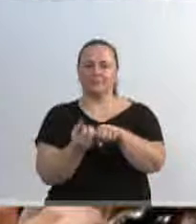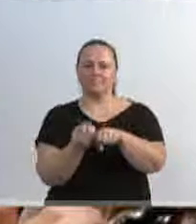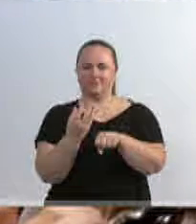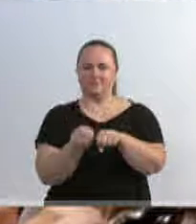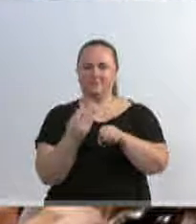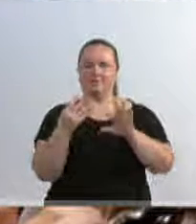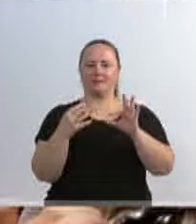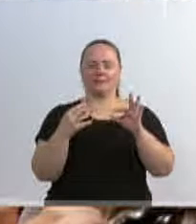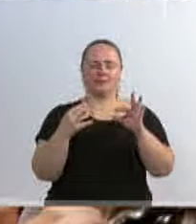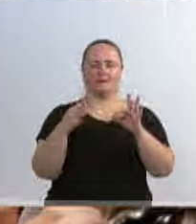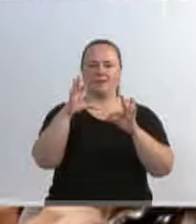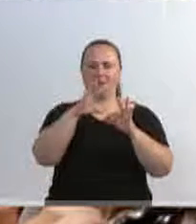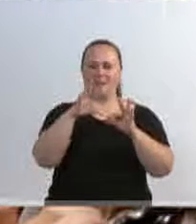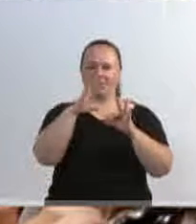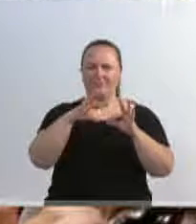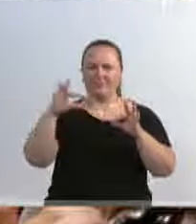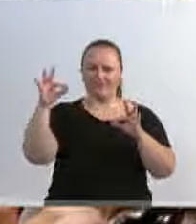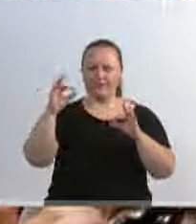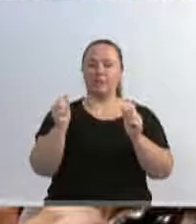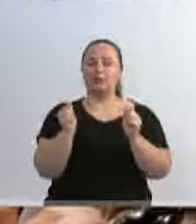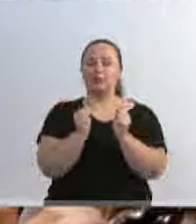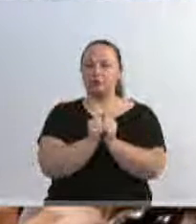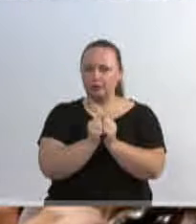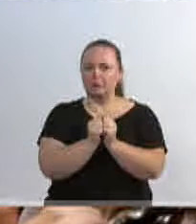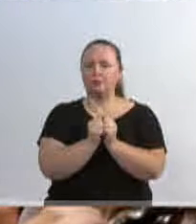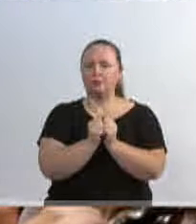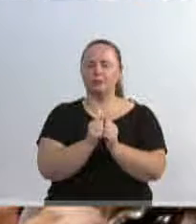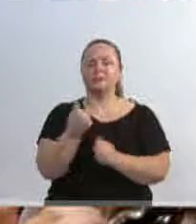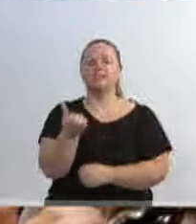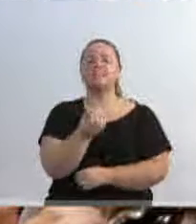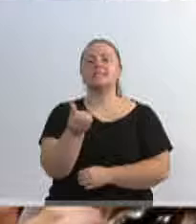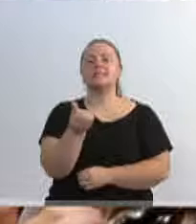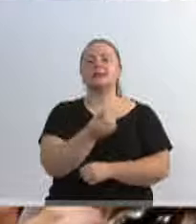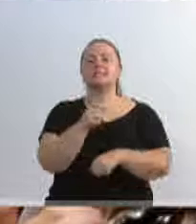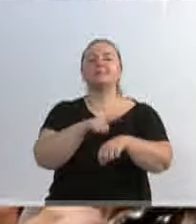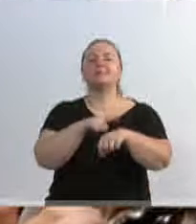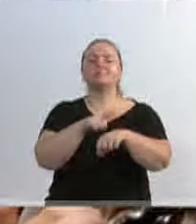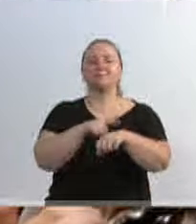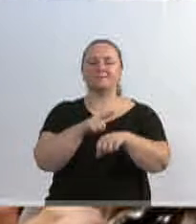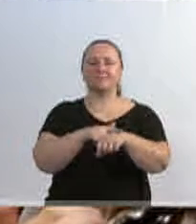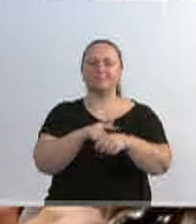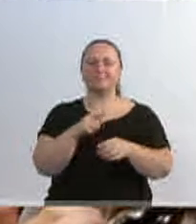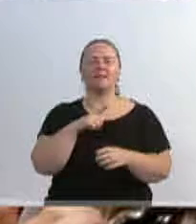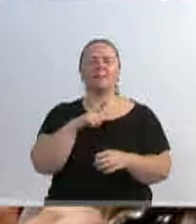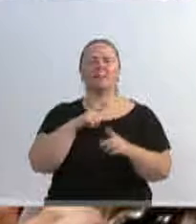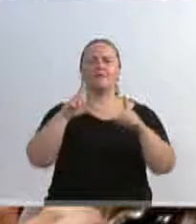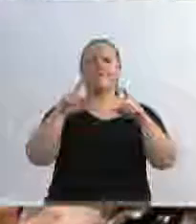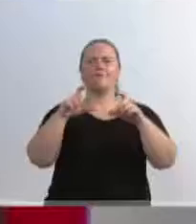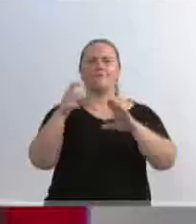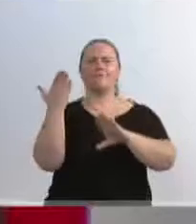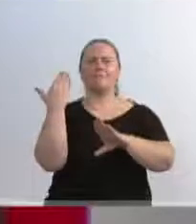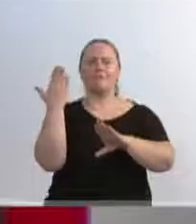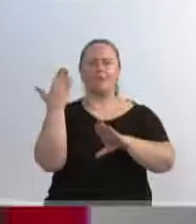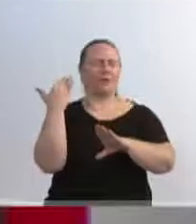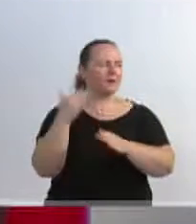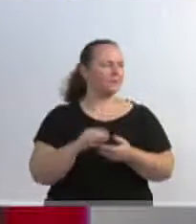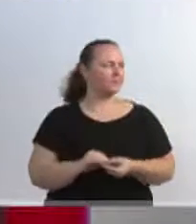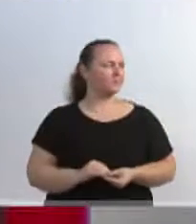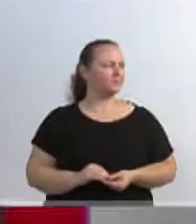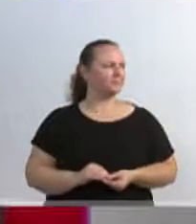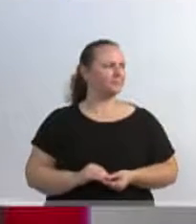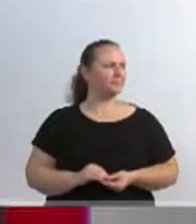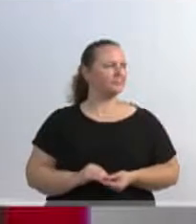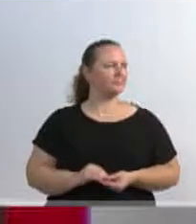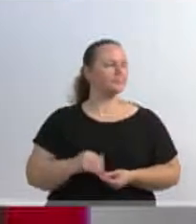que faz parte da sexta edição da sexta. Isso aqui ainda são fotos anteriores, Ari. Realmente,